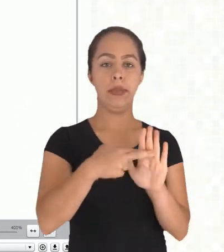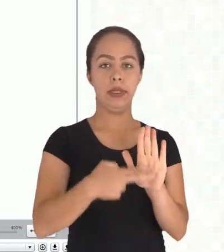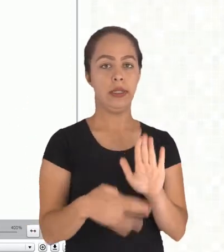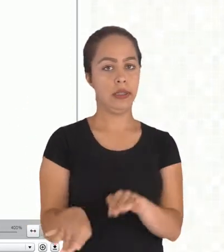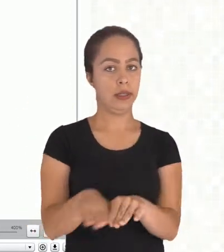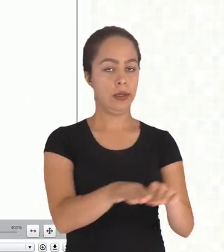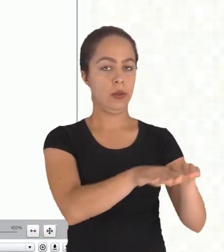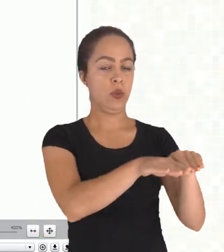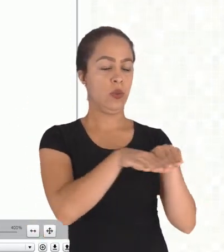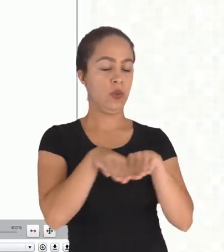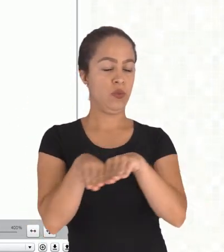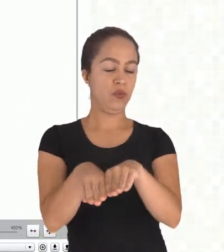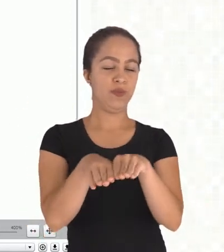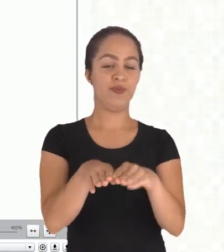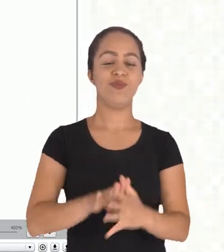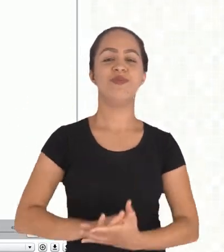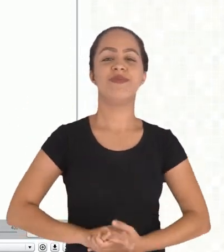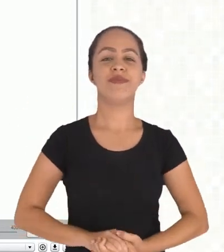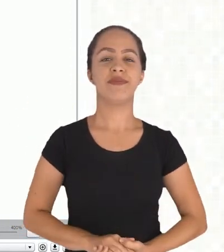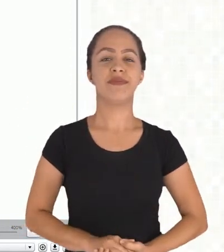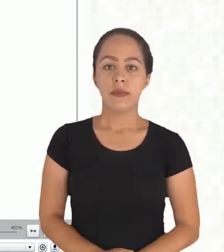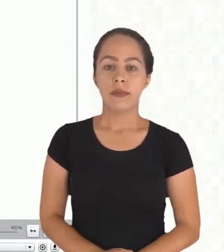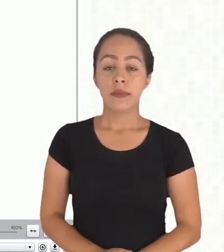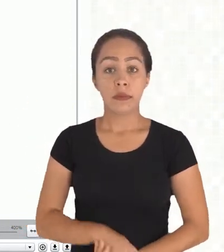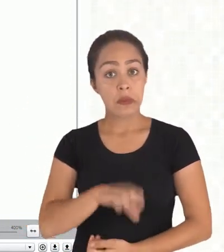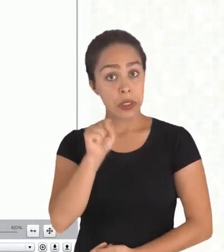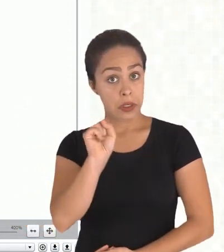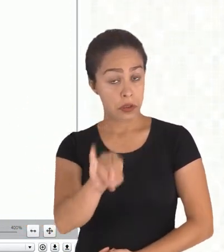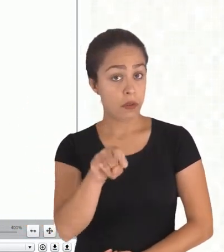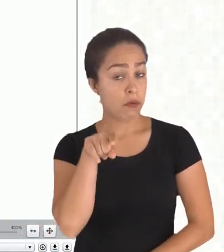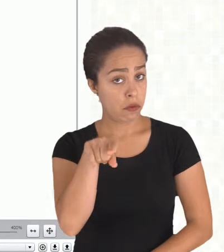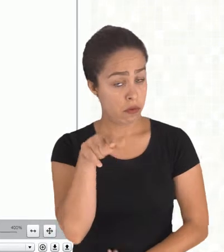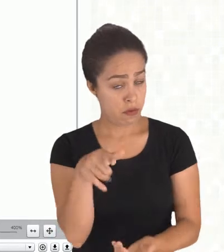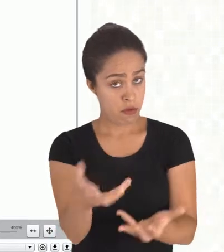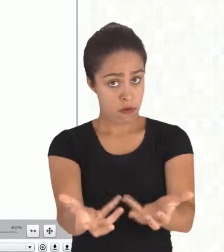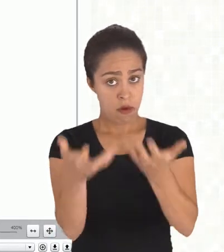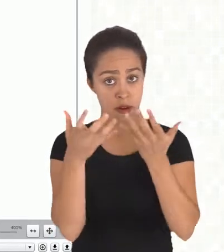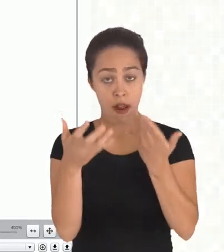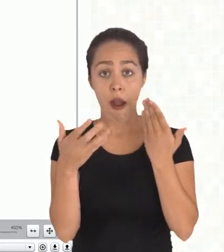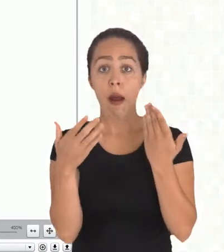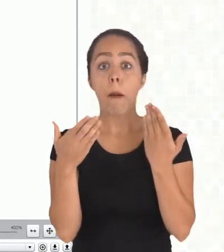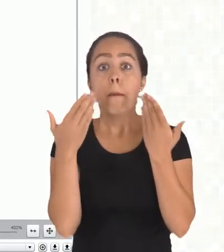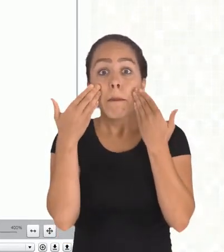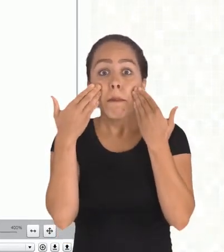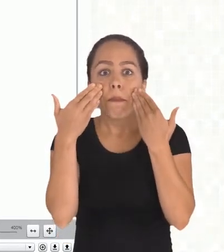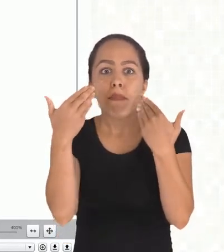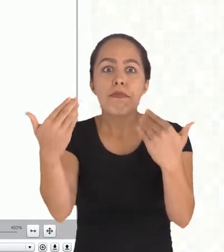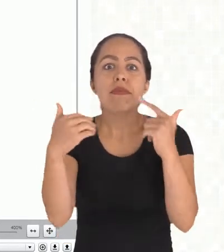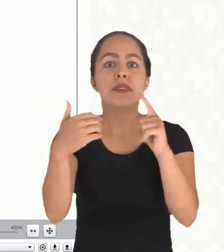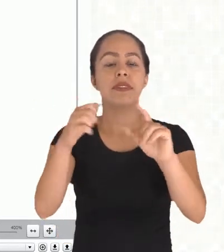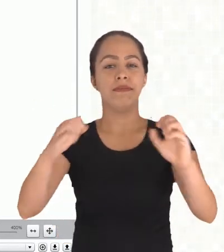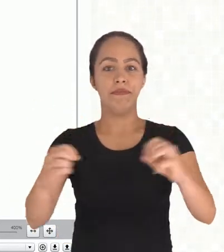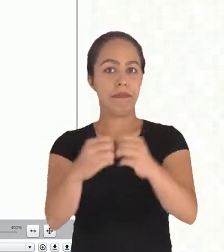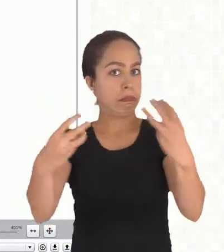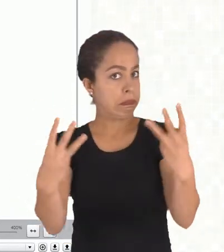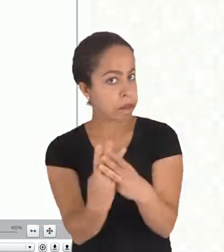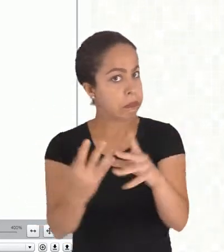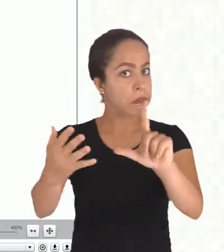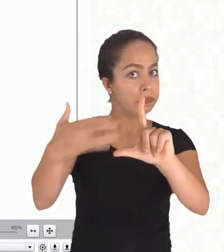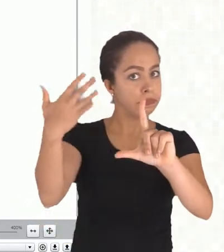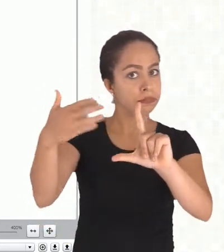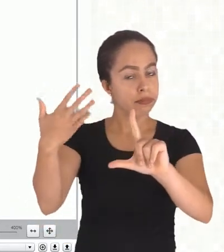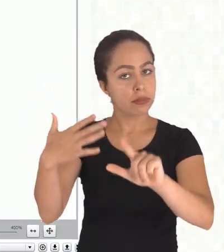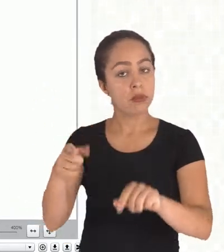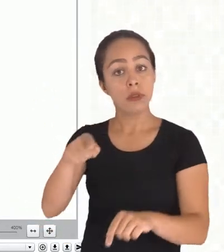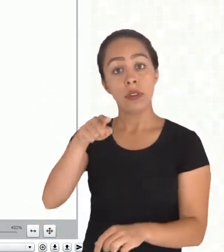aqui tá vendo pra poder nesse caso ficou um slide em branco pra você poder experimentar esse é o slide padronizado tá? da apresentação é assim